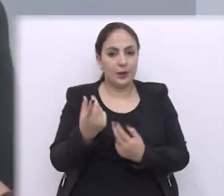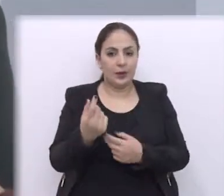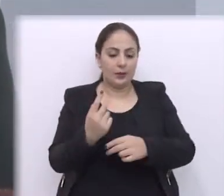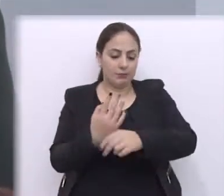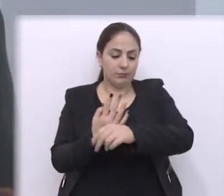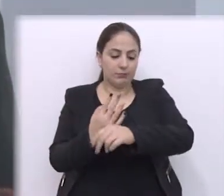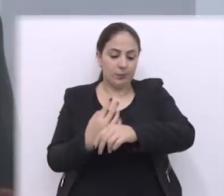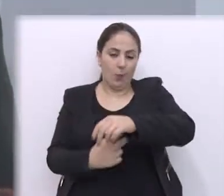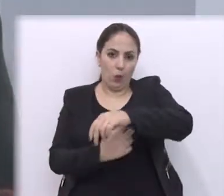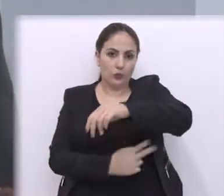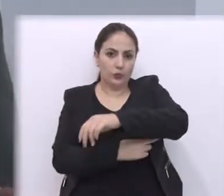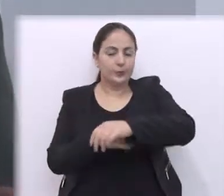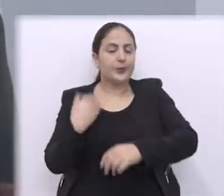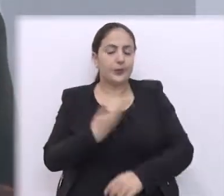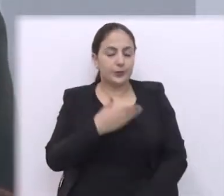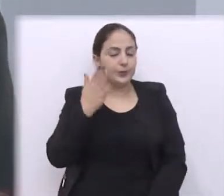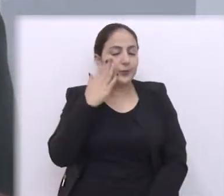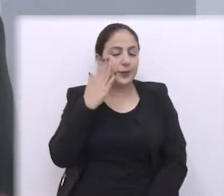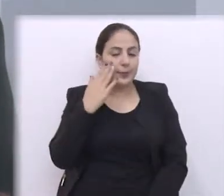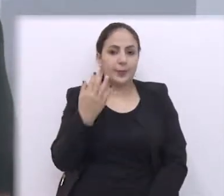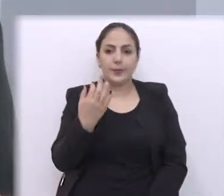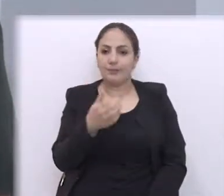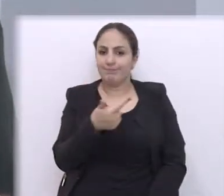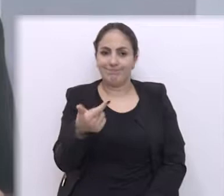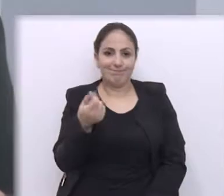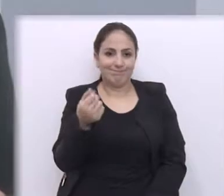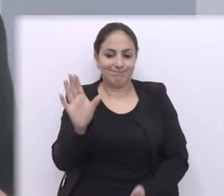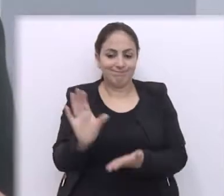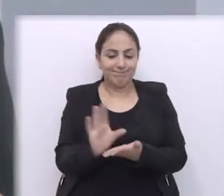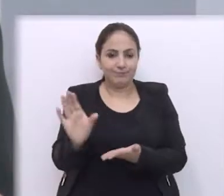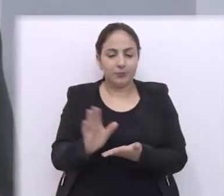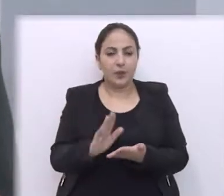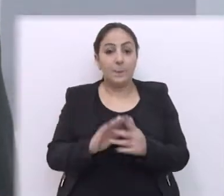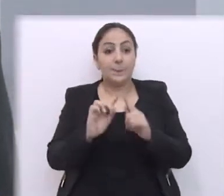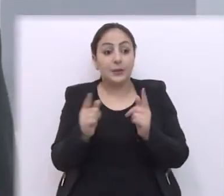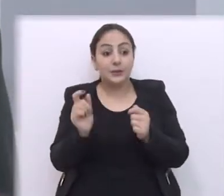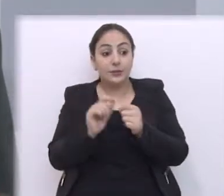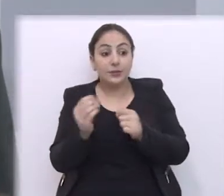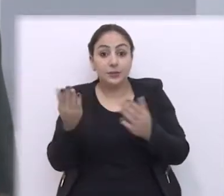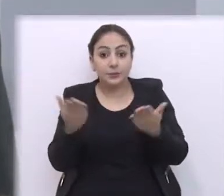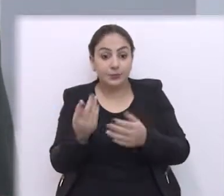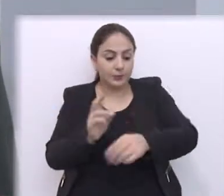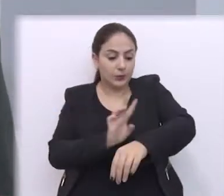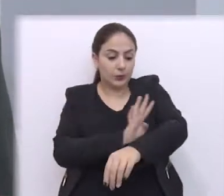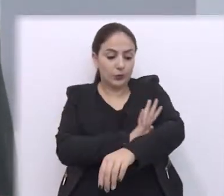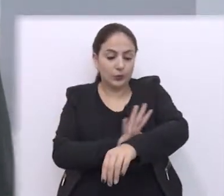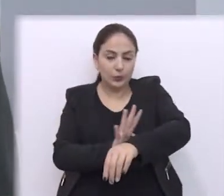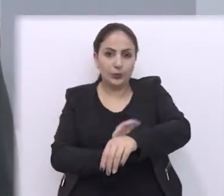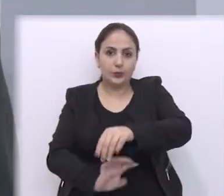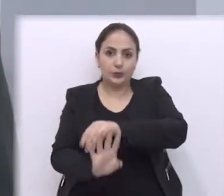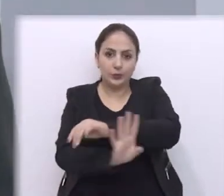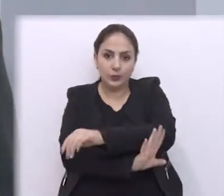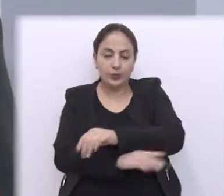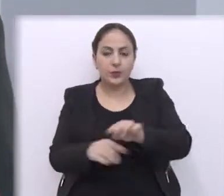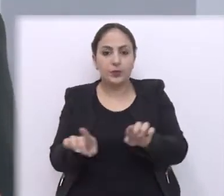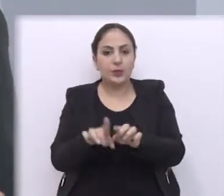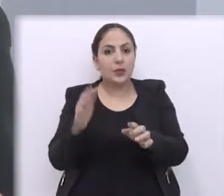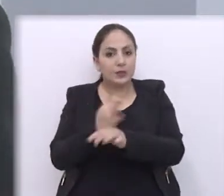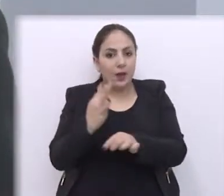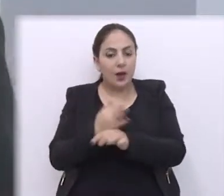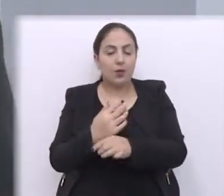eles não existem, mas então que pelo menos agora seja refeita a guarda da ponte, já já colocado ali estruturas, inclusive,